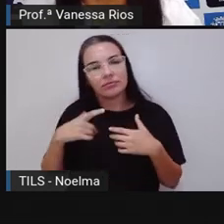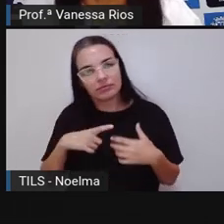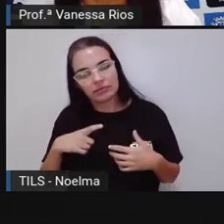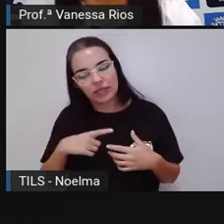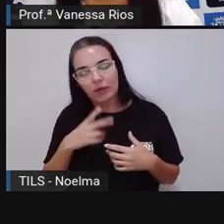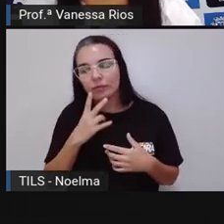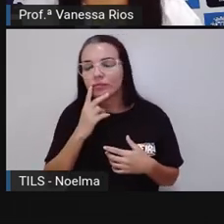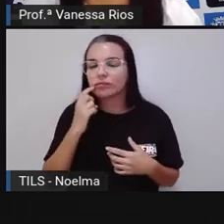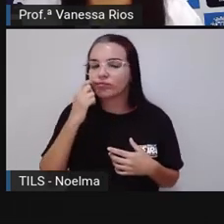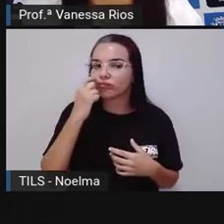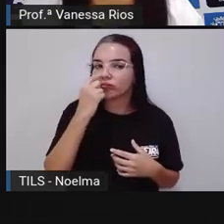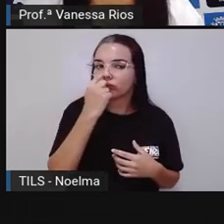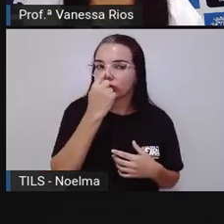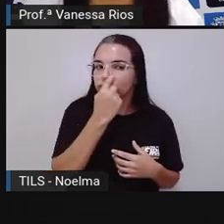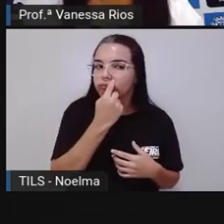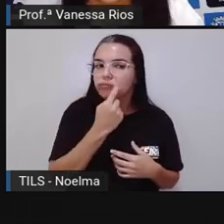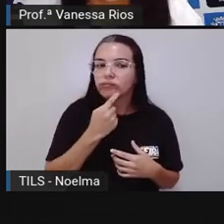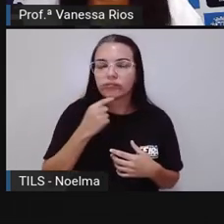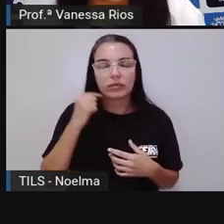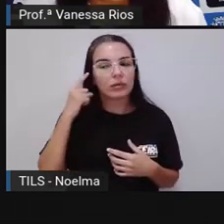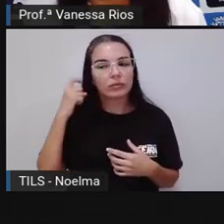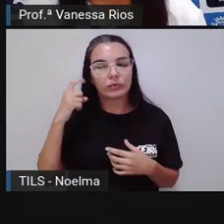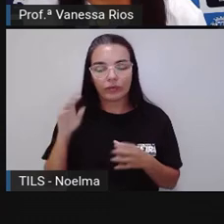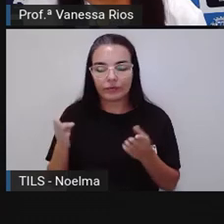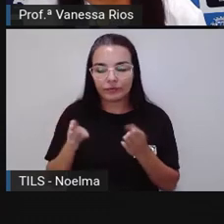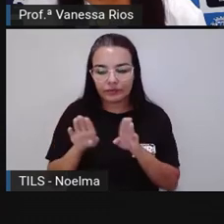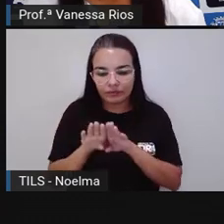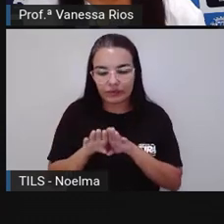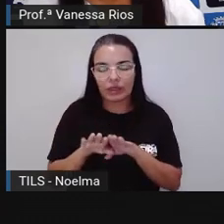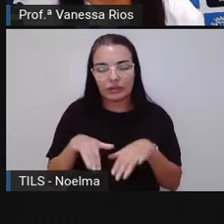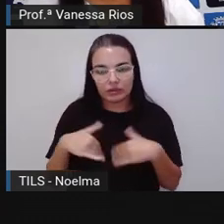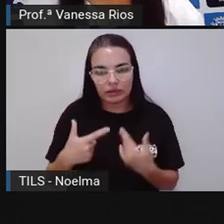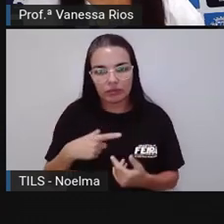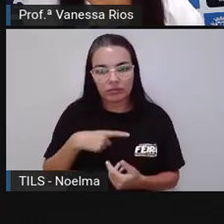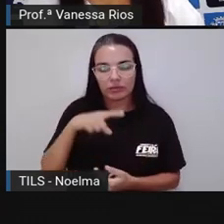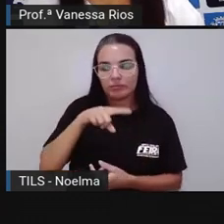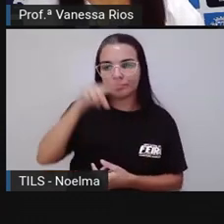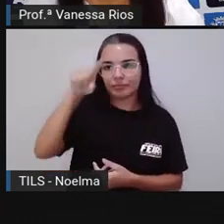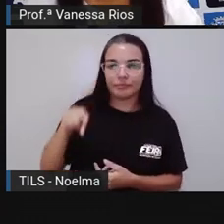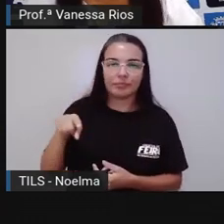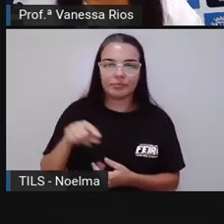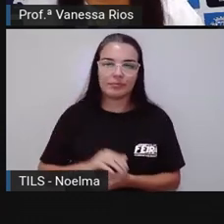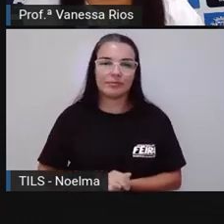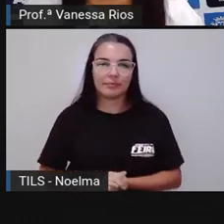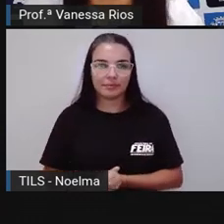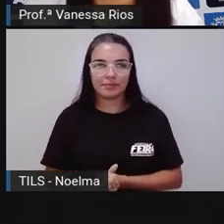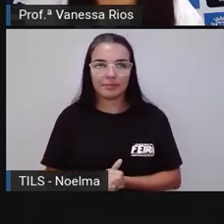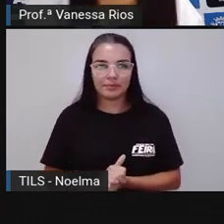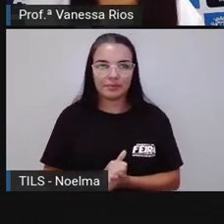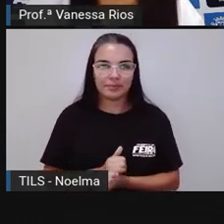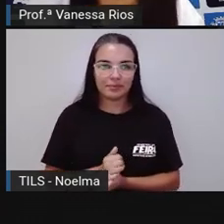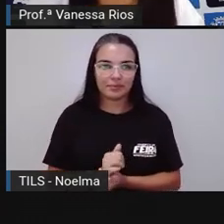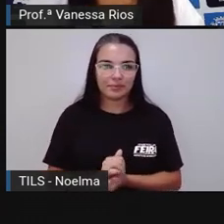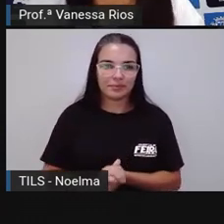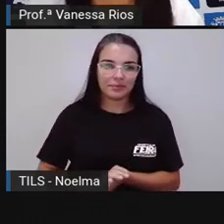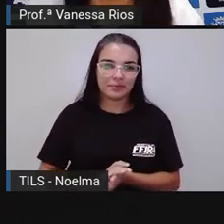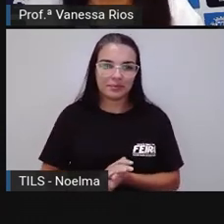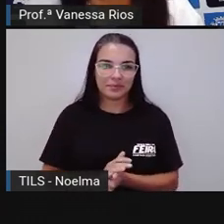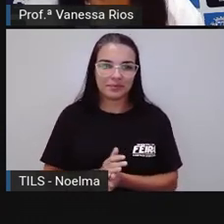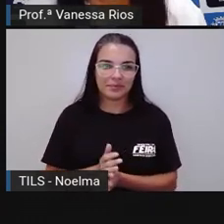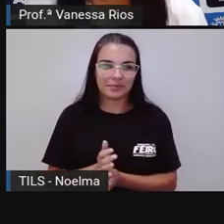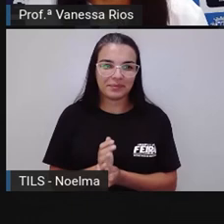Ãn. É um som fechado. Então nesse caso o lâmpada é acentuado utilizando o acento